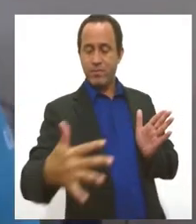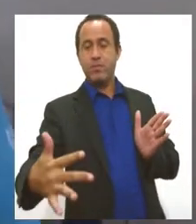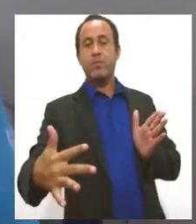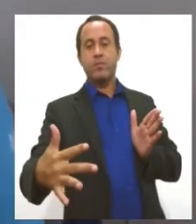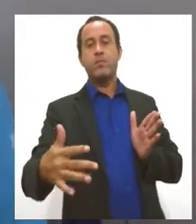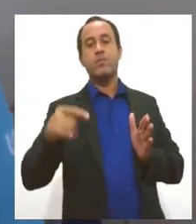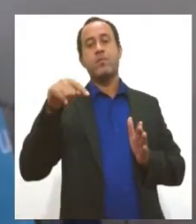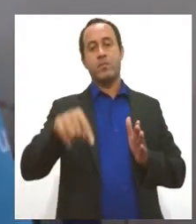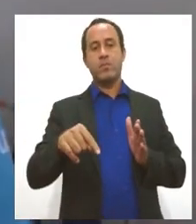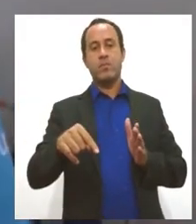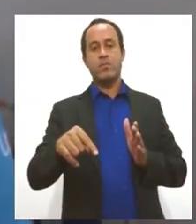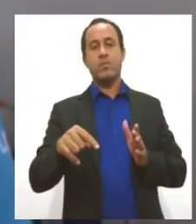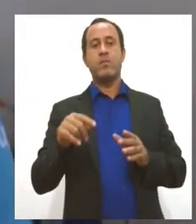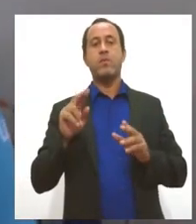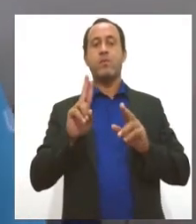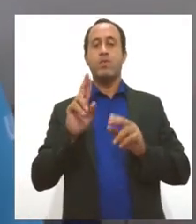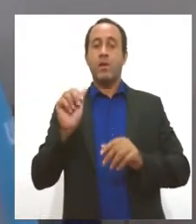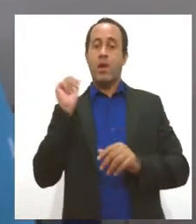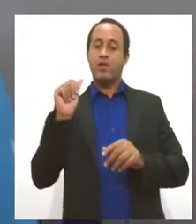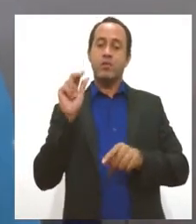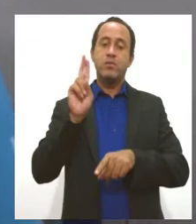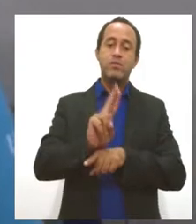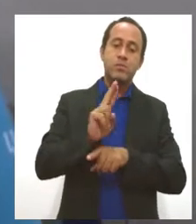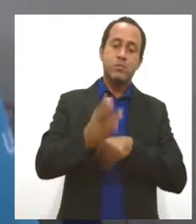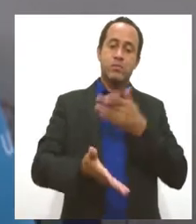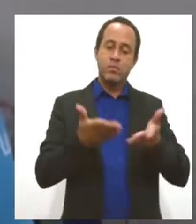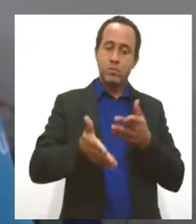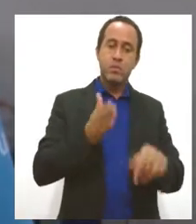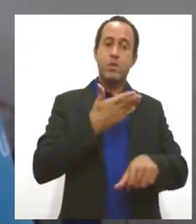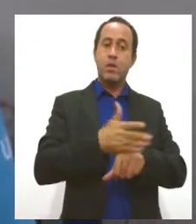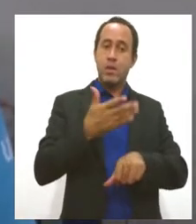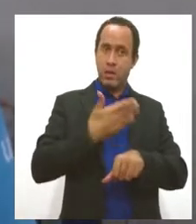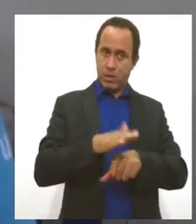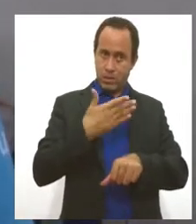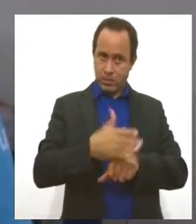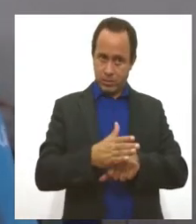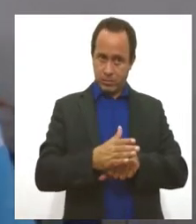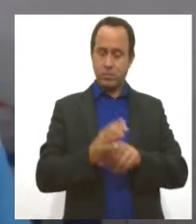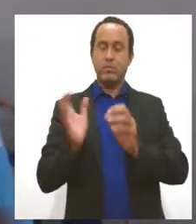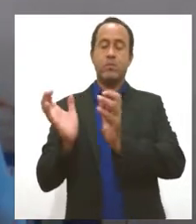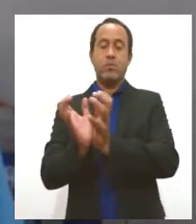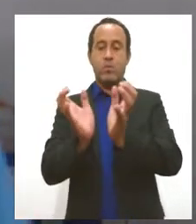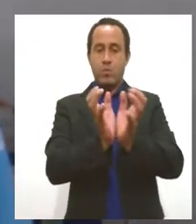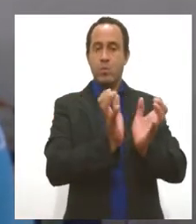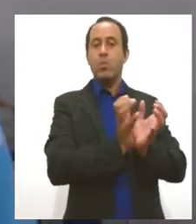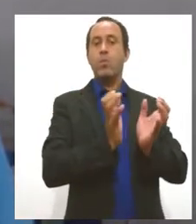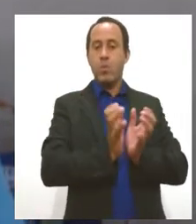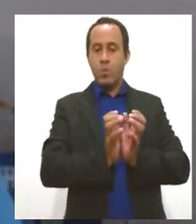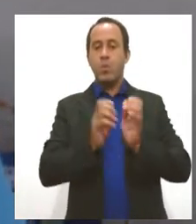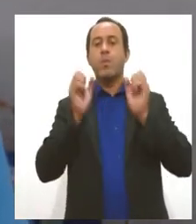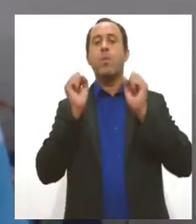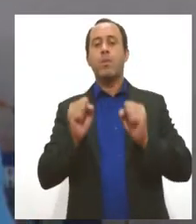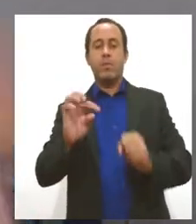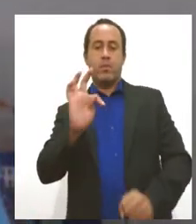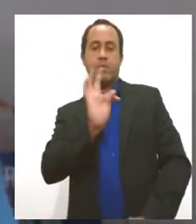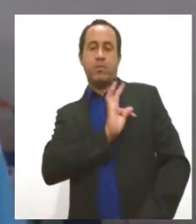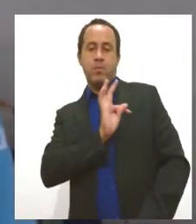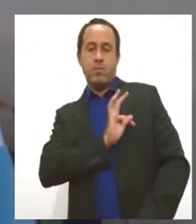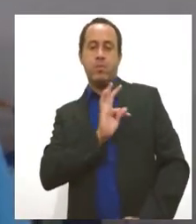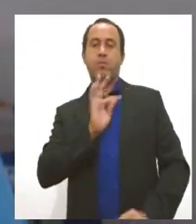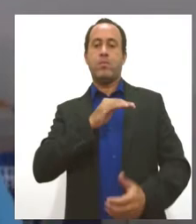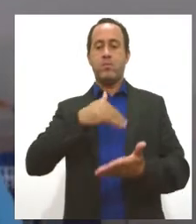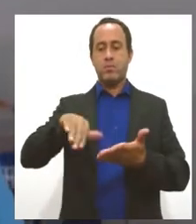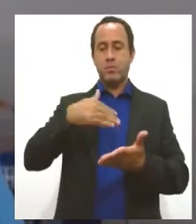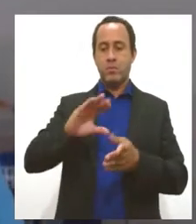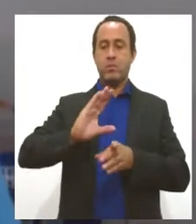Unicef seguiu dando assessoria, capacitações, ciclos de capacitações, para que técnicos, secretários, conselheiros